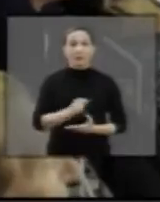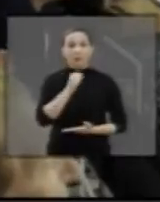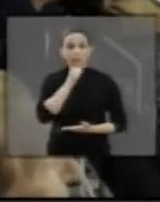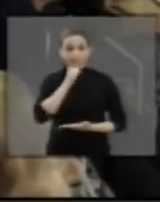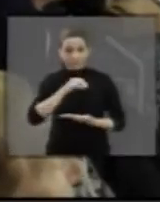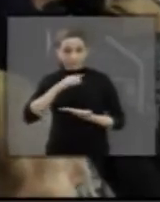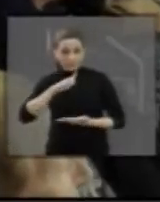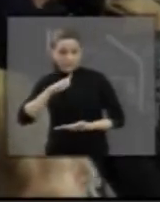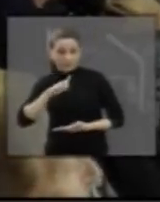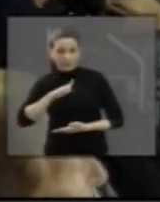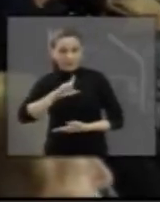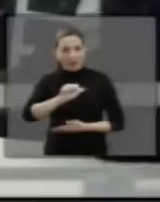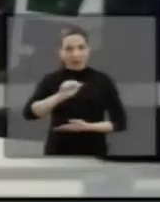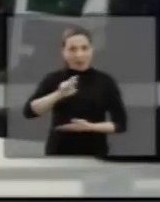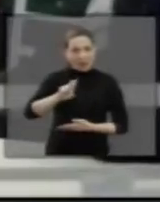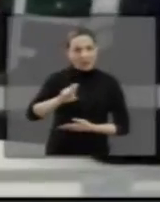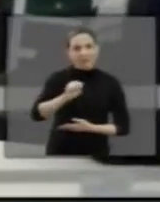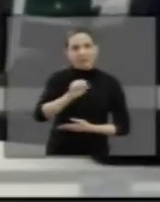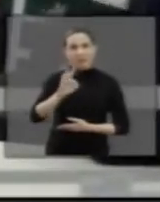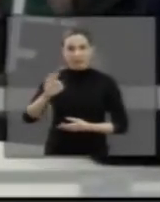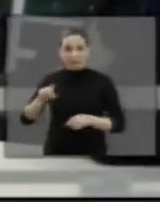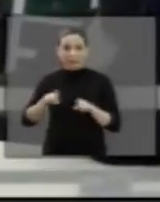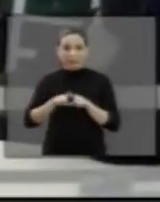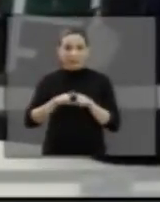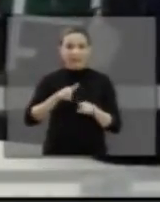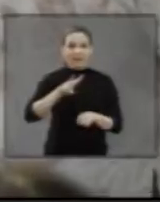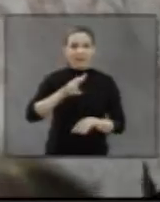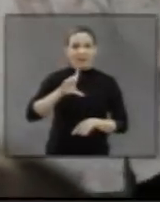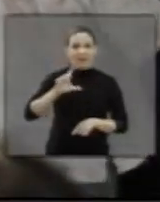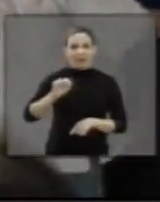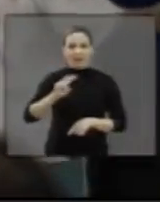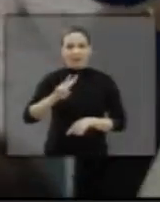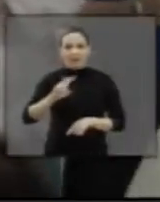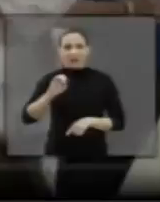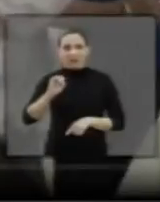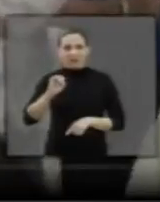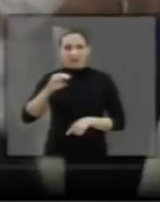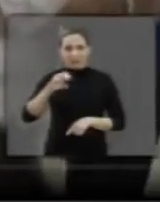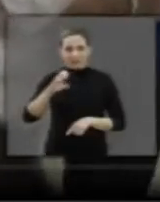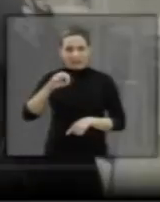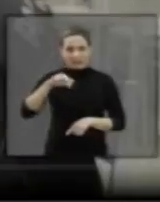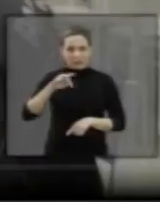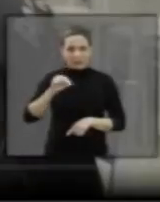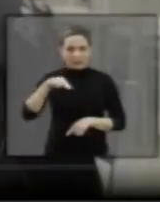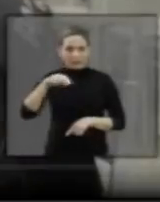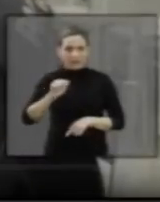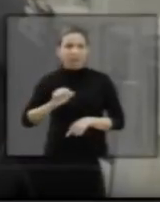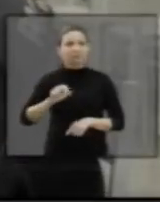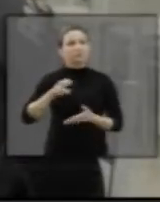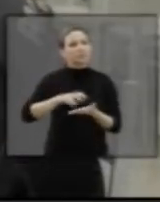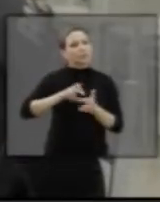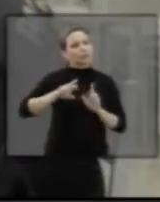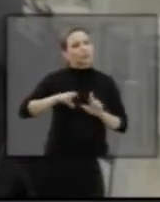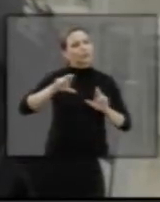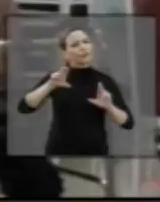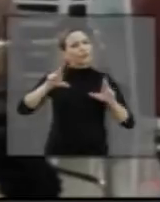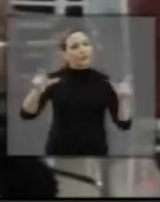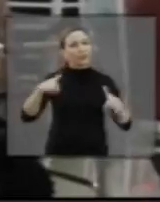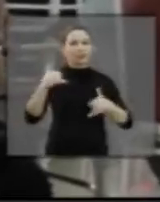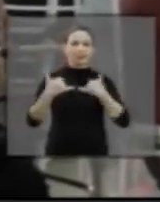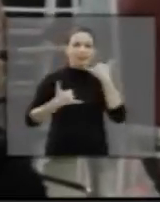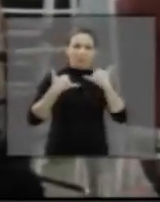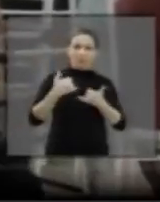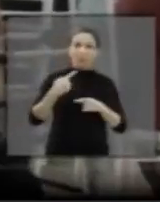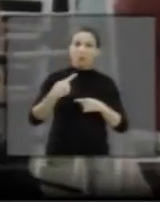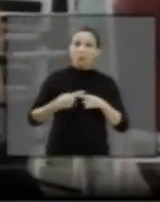Os idosos do Lar São Francisco de Assis e da Vila Vicentina tiveram uma manhã diferente, regada a muito lazer. O